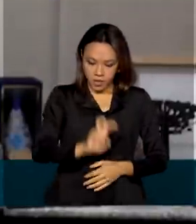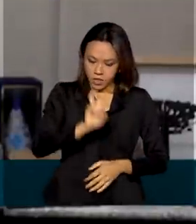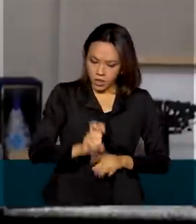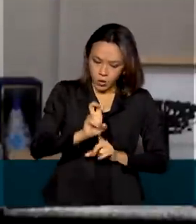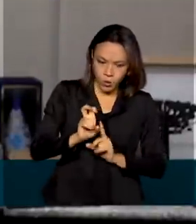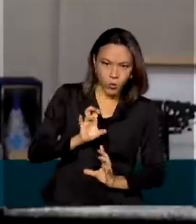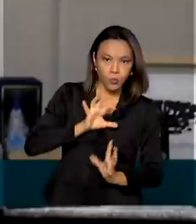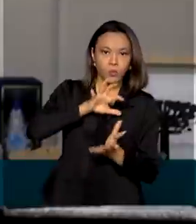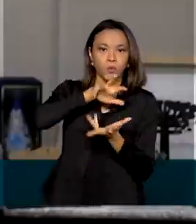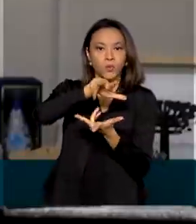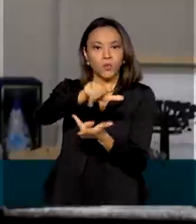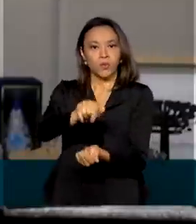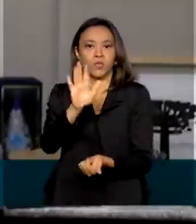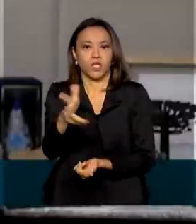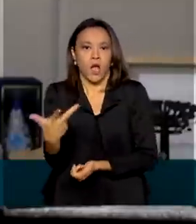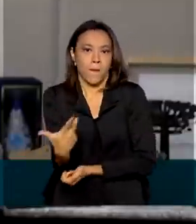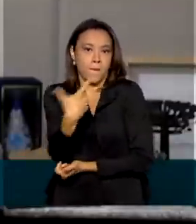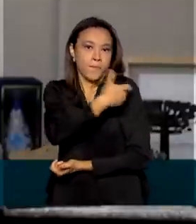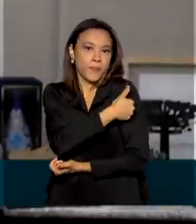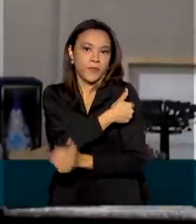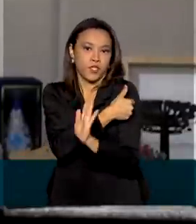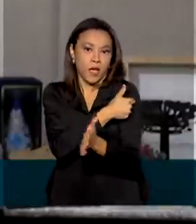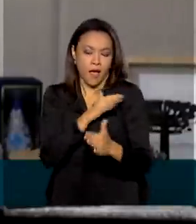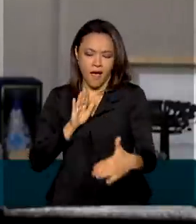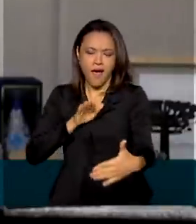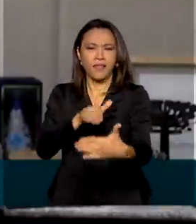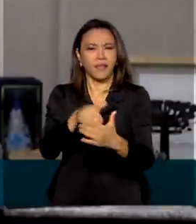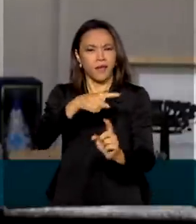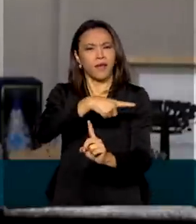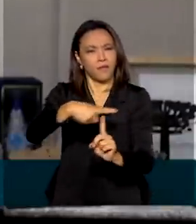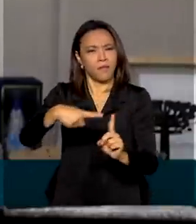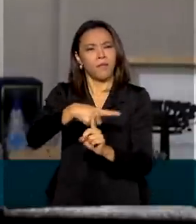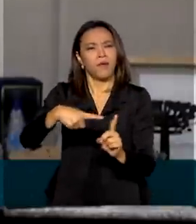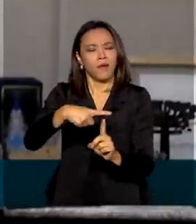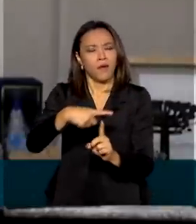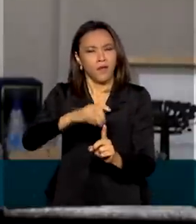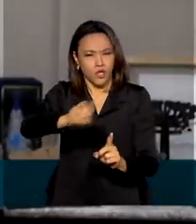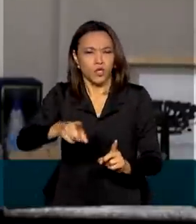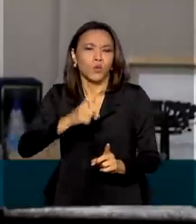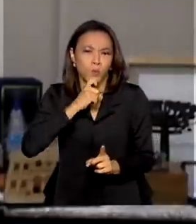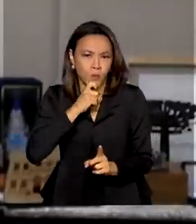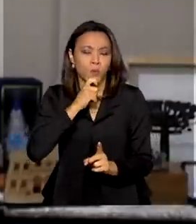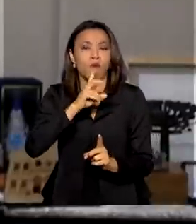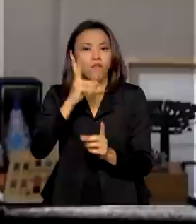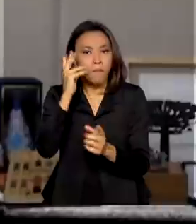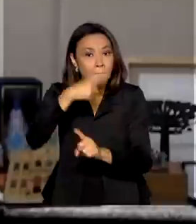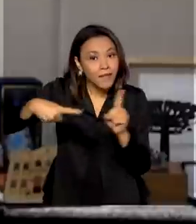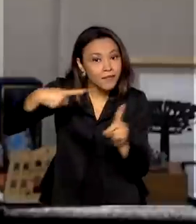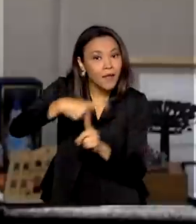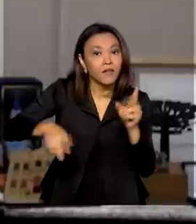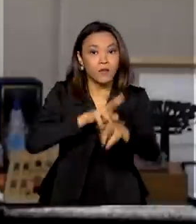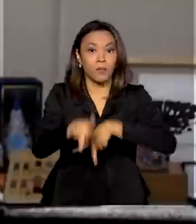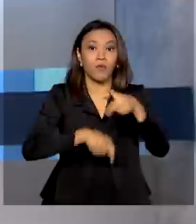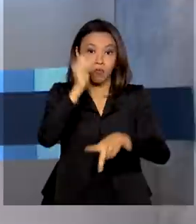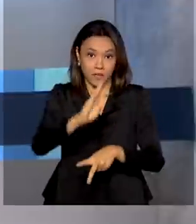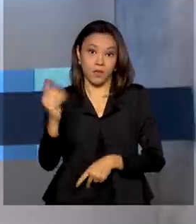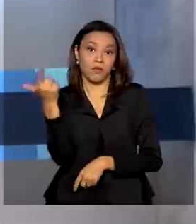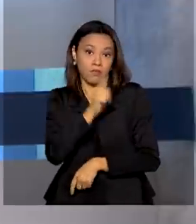em doses aplicadas e até o meio do ano vacinaremos a metade da população brasileira vacinável.